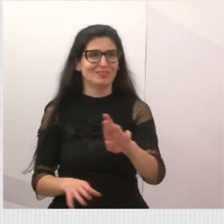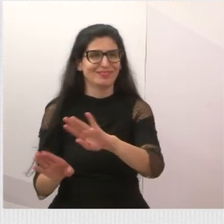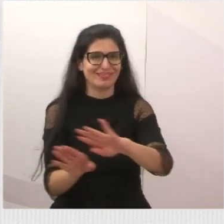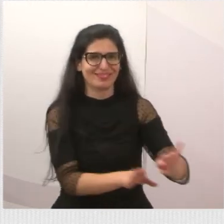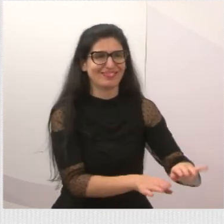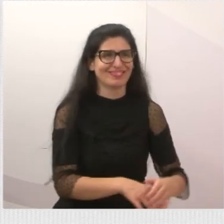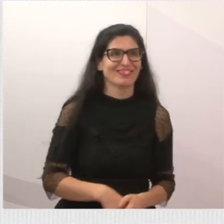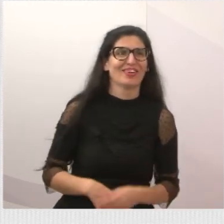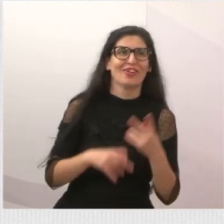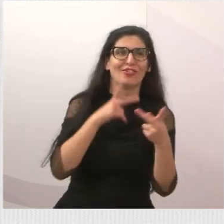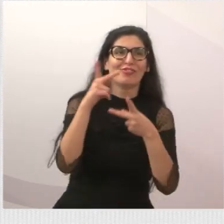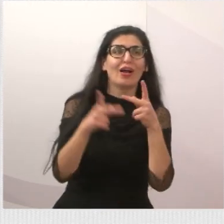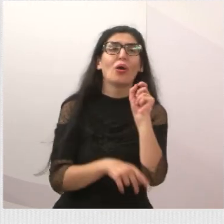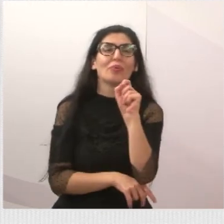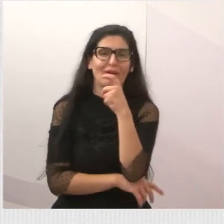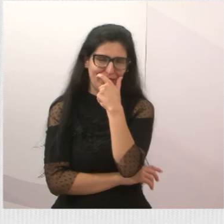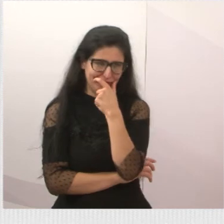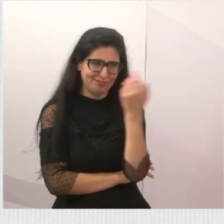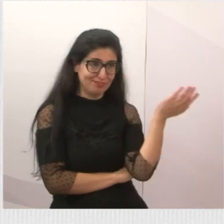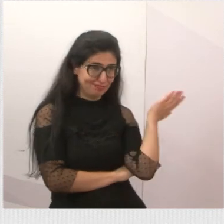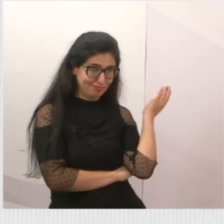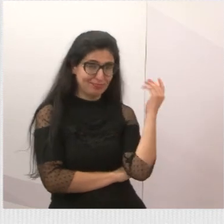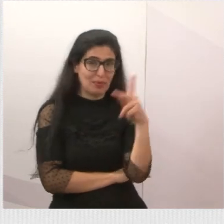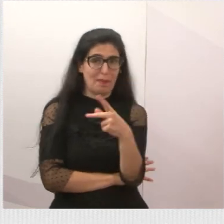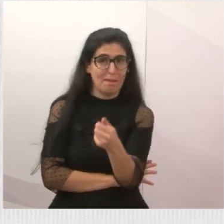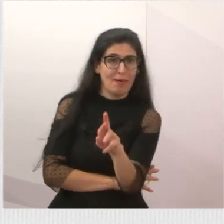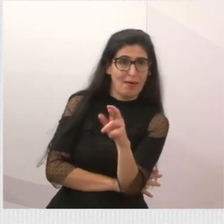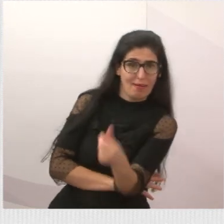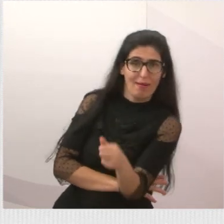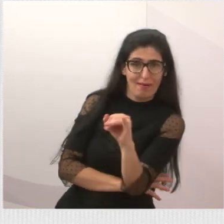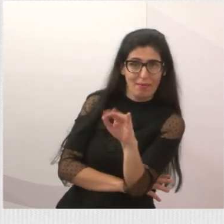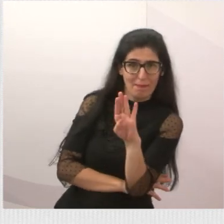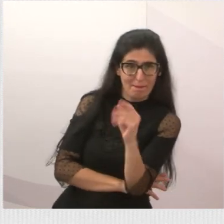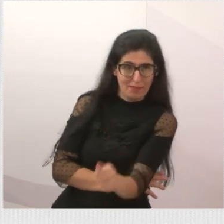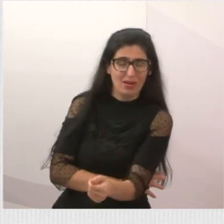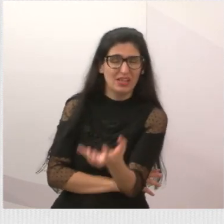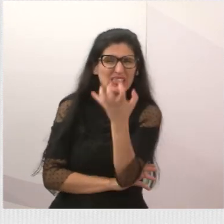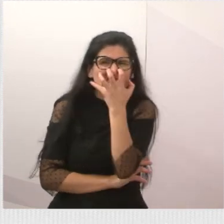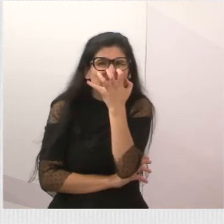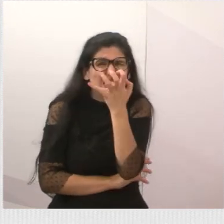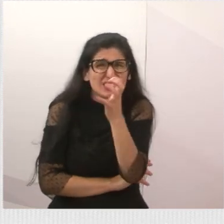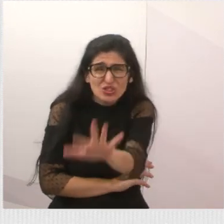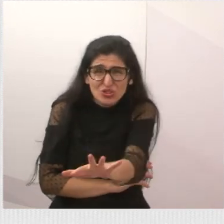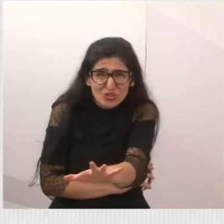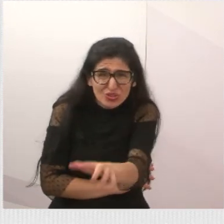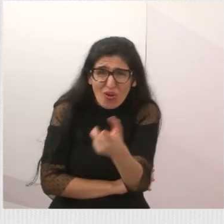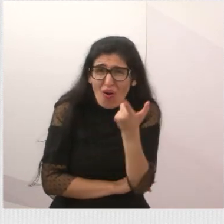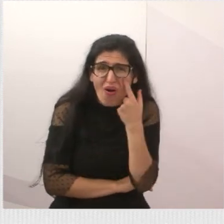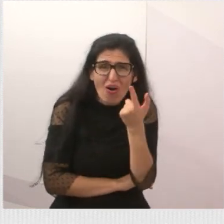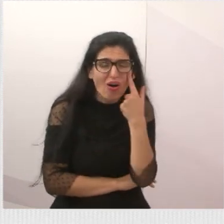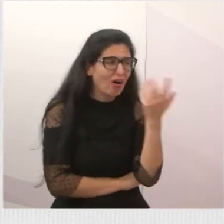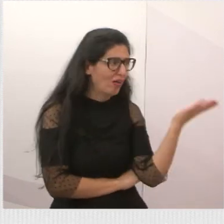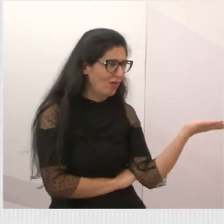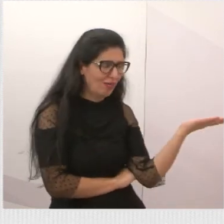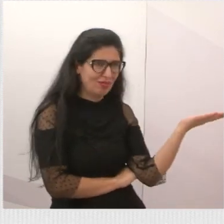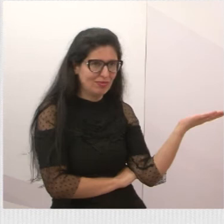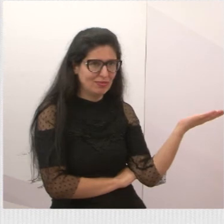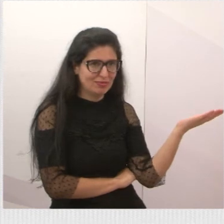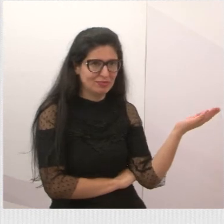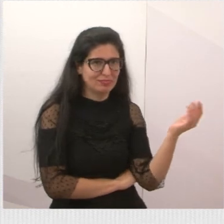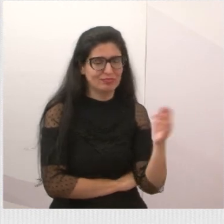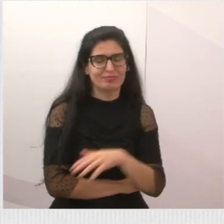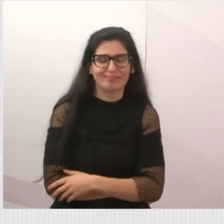Falar o quê desse lugar? Bairro Jardim Paraíba, olha a quantidade de entulho nesse local. Nem vou mais citar animais